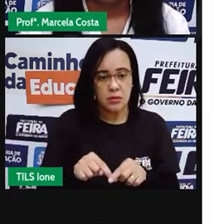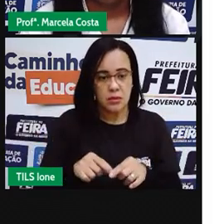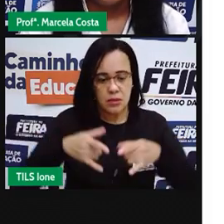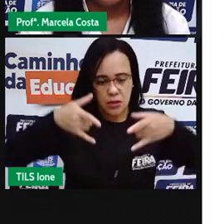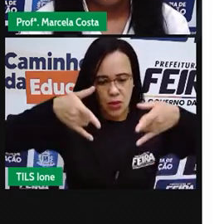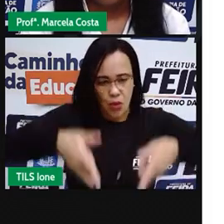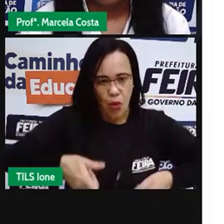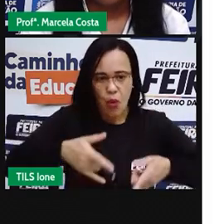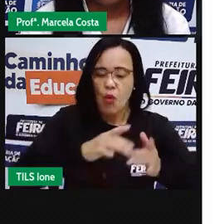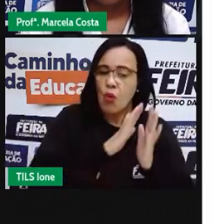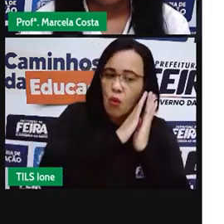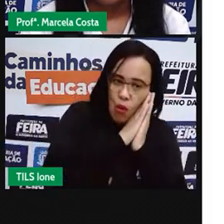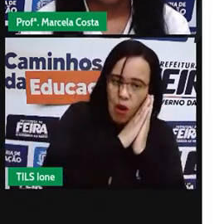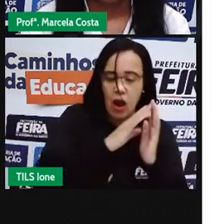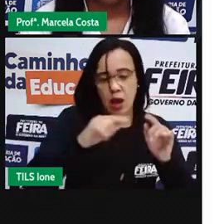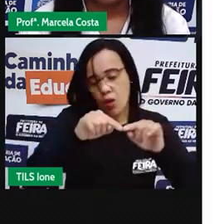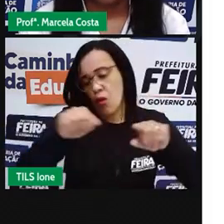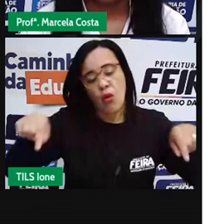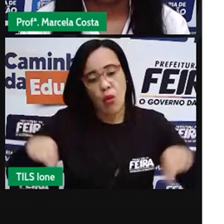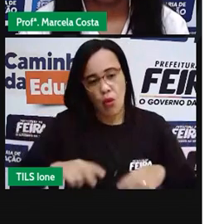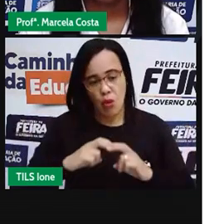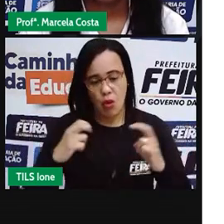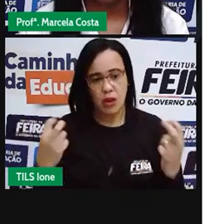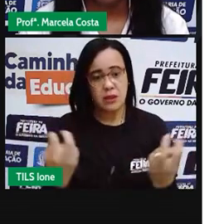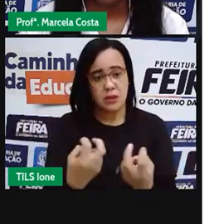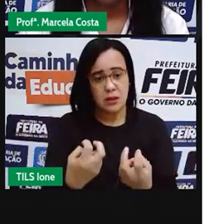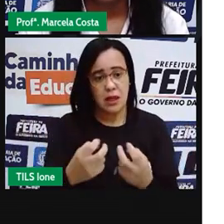Você coloca um pé, o pé